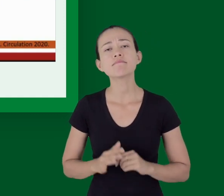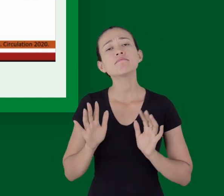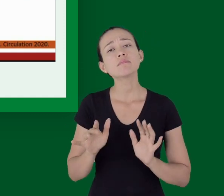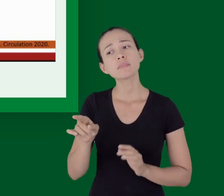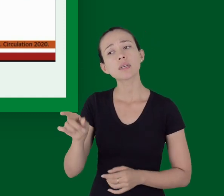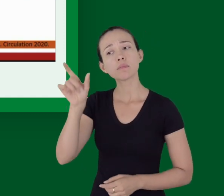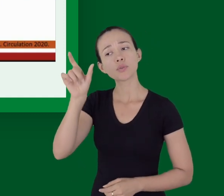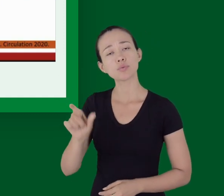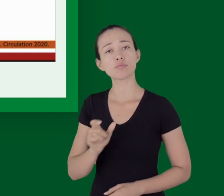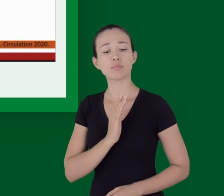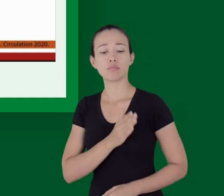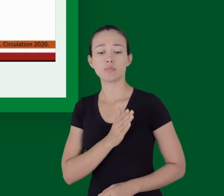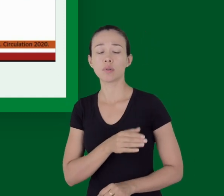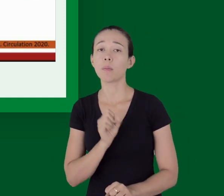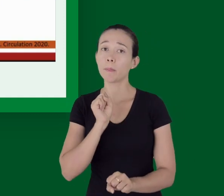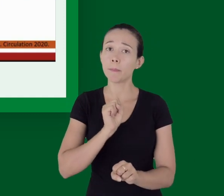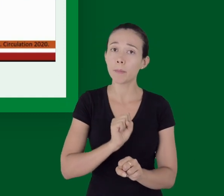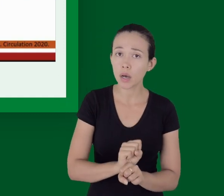A gente vai,